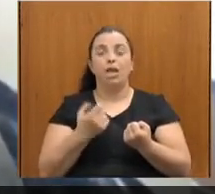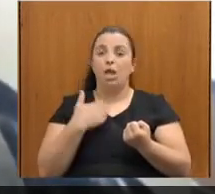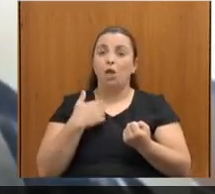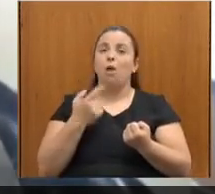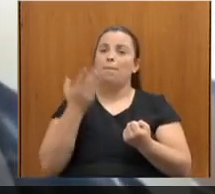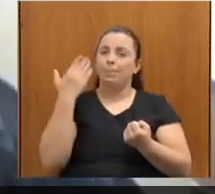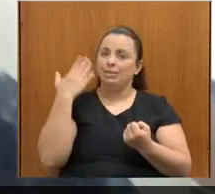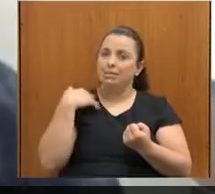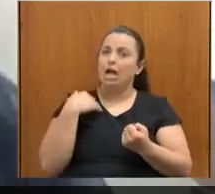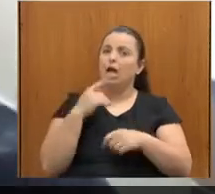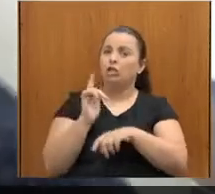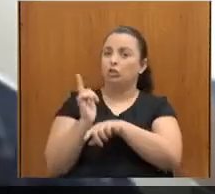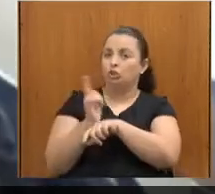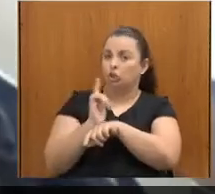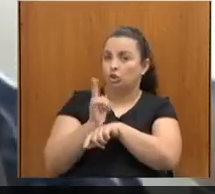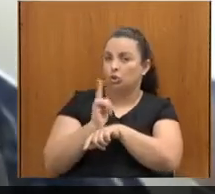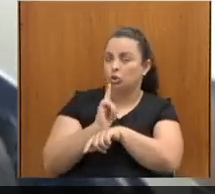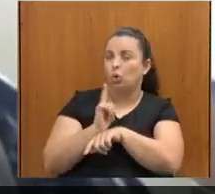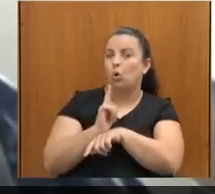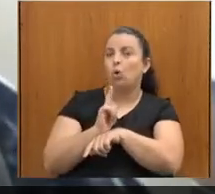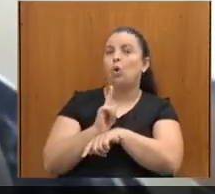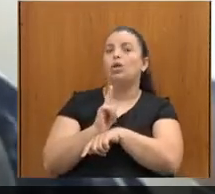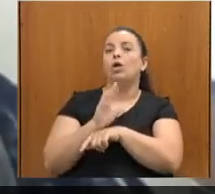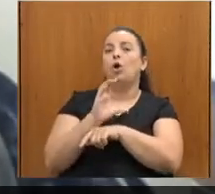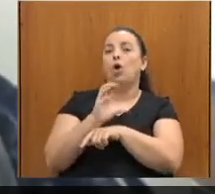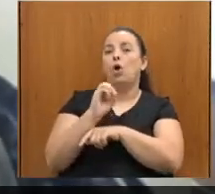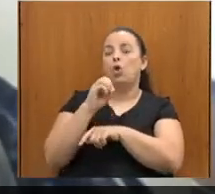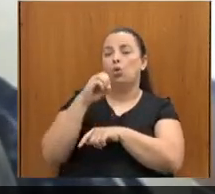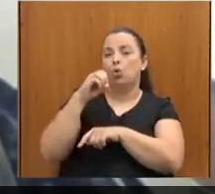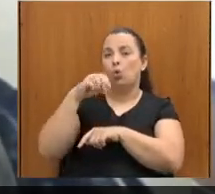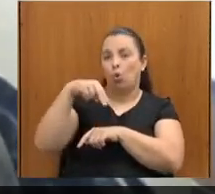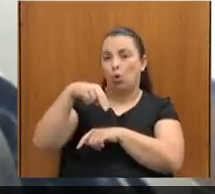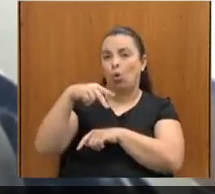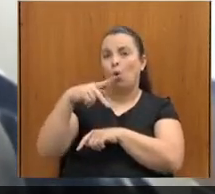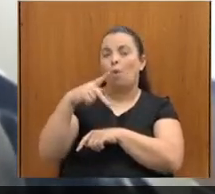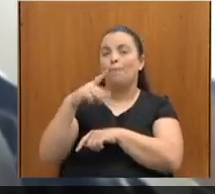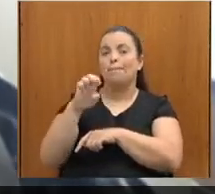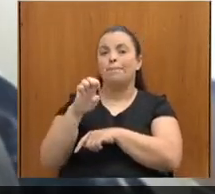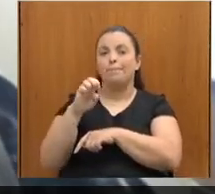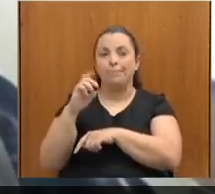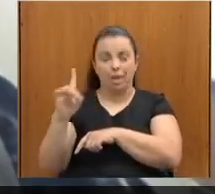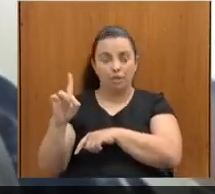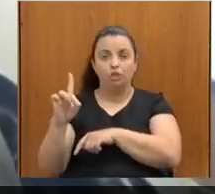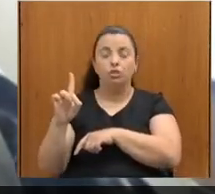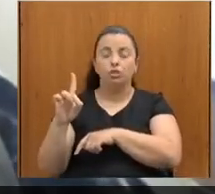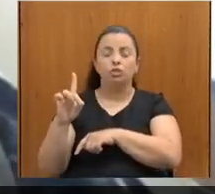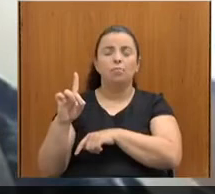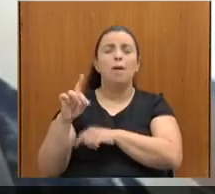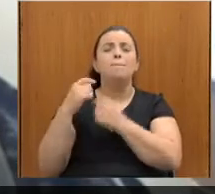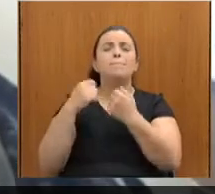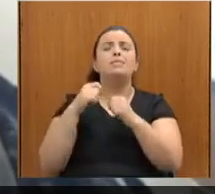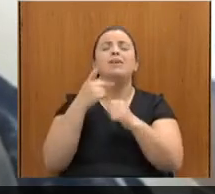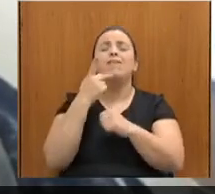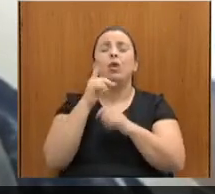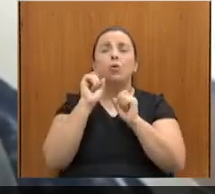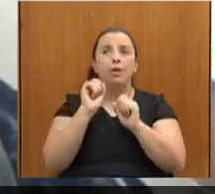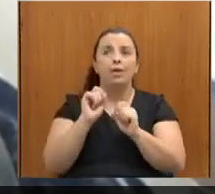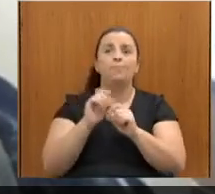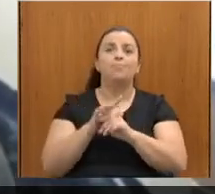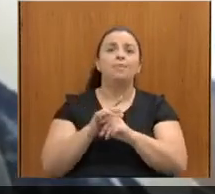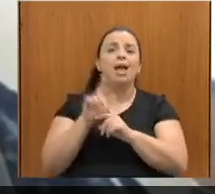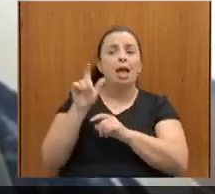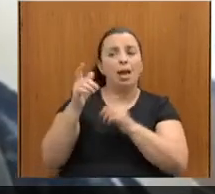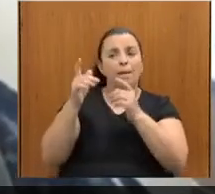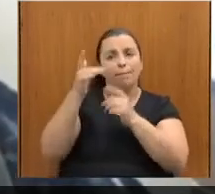Compete, quando eu fui presidente a época, o que é importante é que as pessoas com deficiência, elas tenham